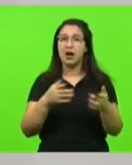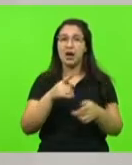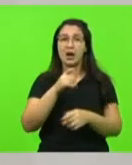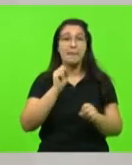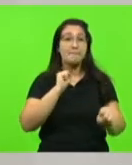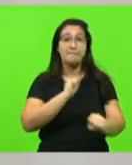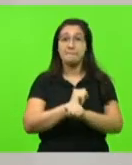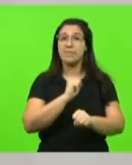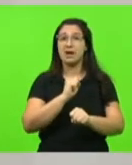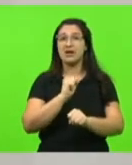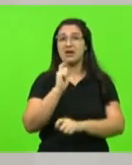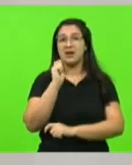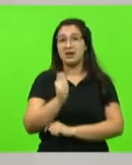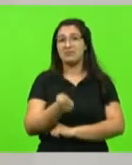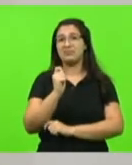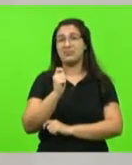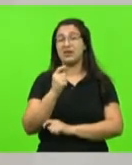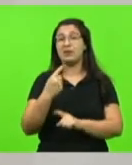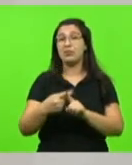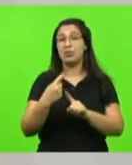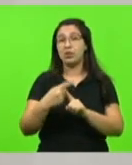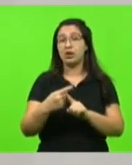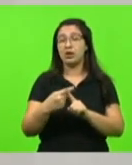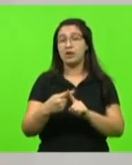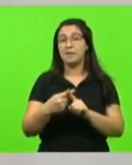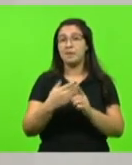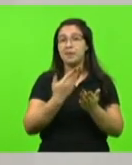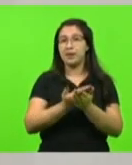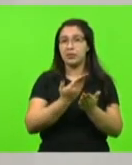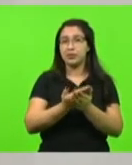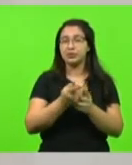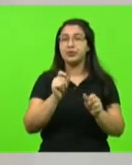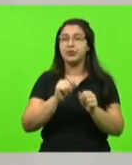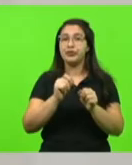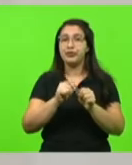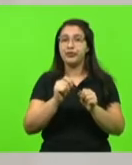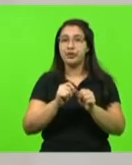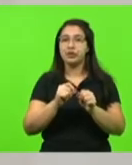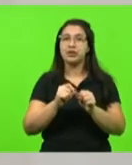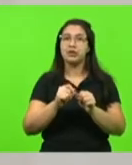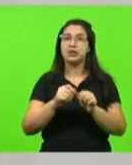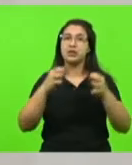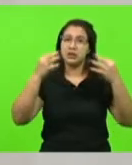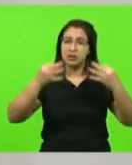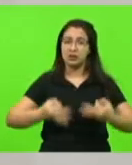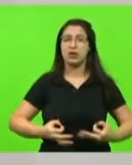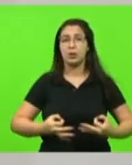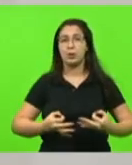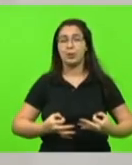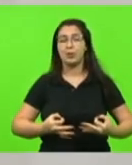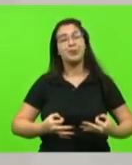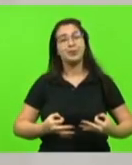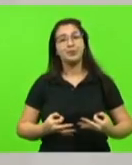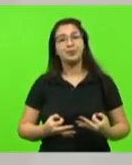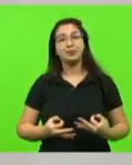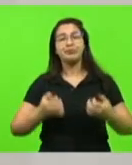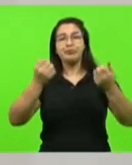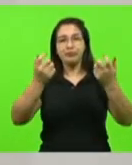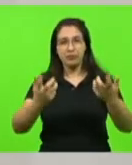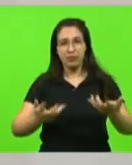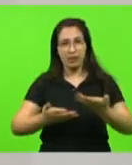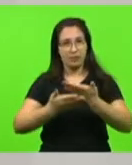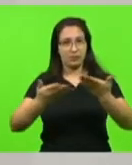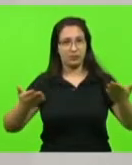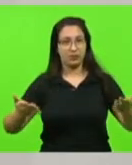leilão, pelo menos até que os estudos sejam feitos, os estudos competentes. E eu quero dizer para vossas excelências